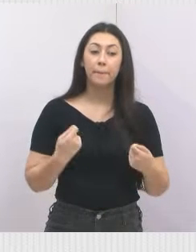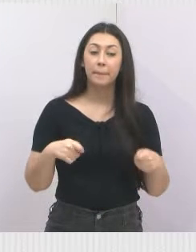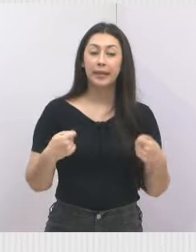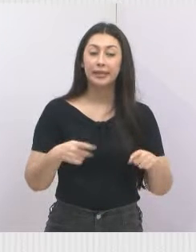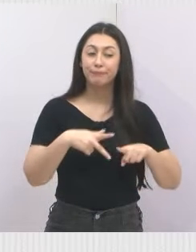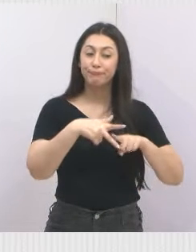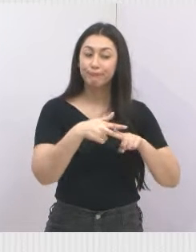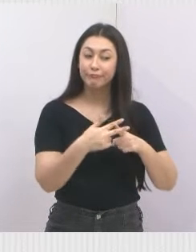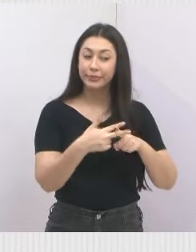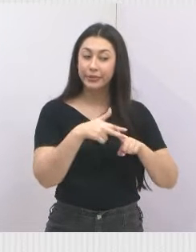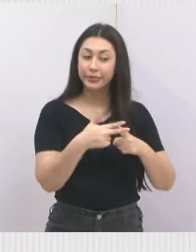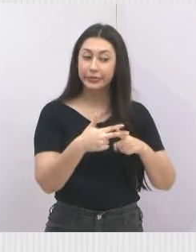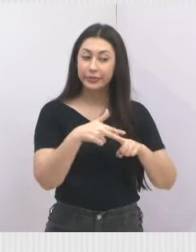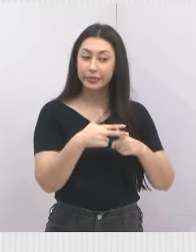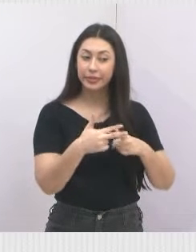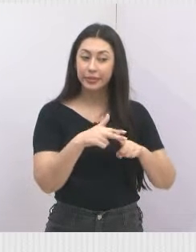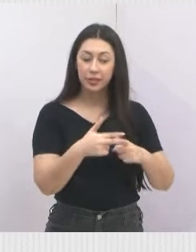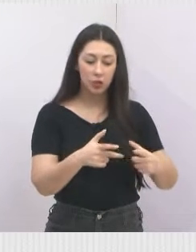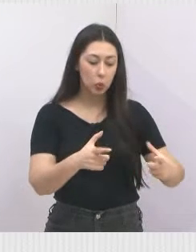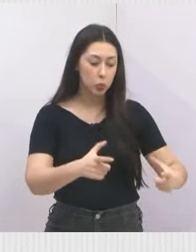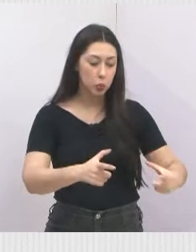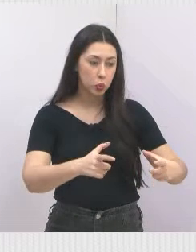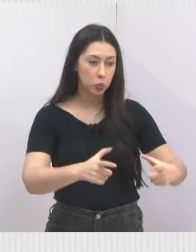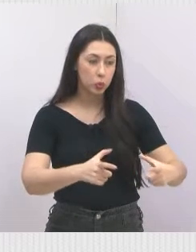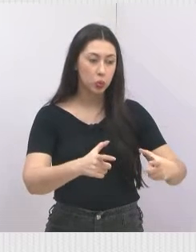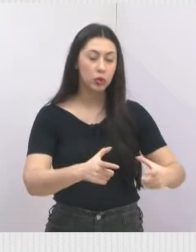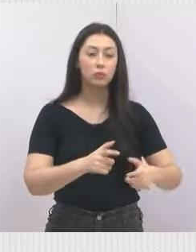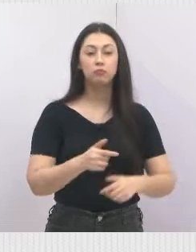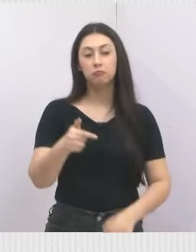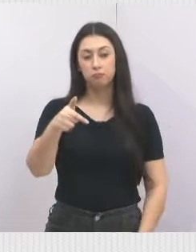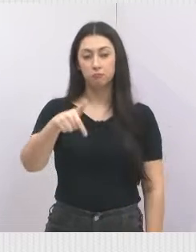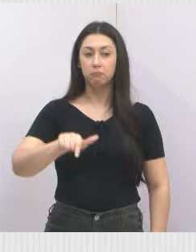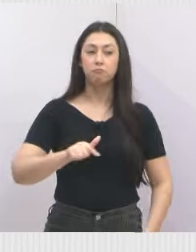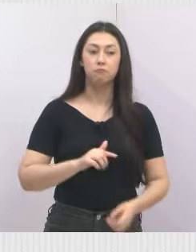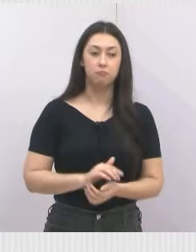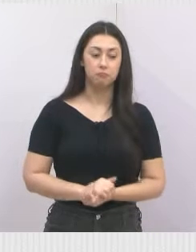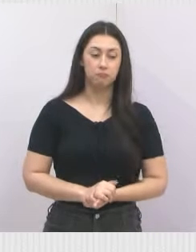manutenção aí nessa boca de lobo. Próximo.